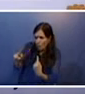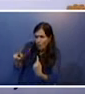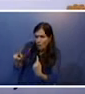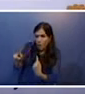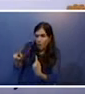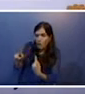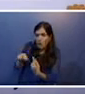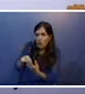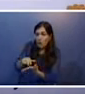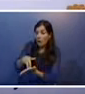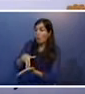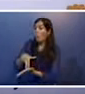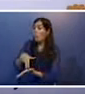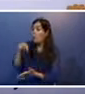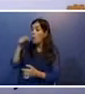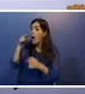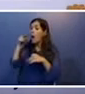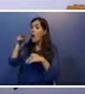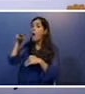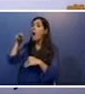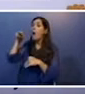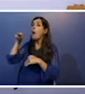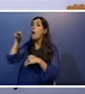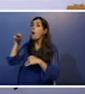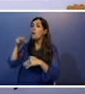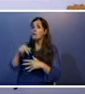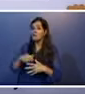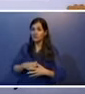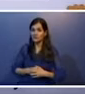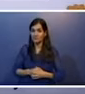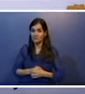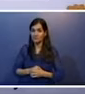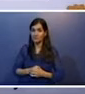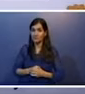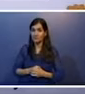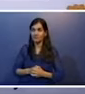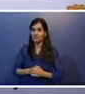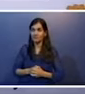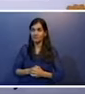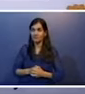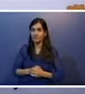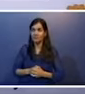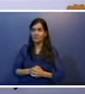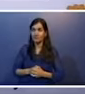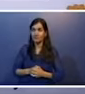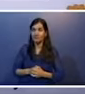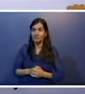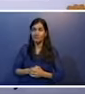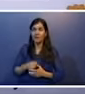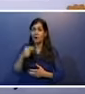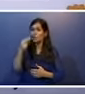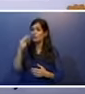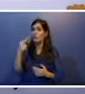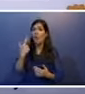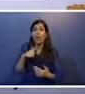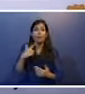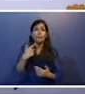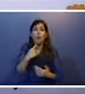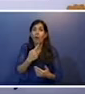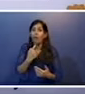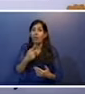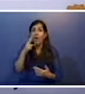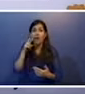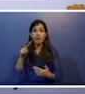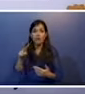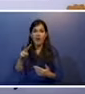na ponta dos pés para tentar enxergar. Vão tentando imaginar, pessoal, a cena. Não o pode ver. Os moradores